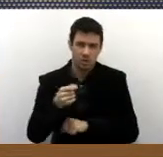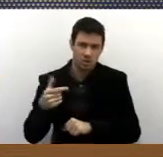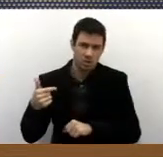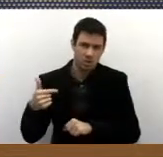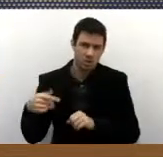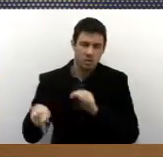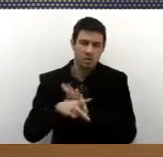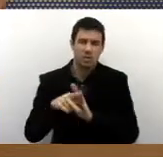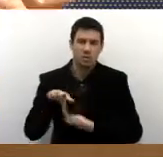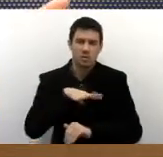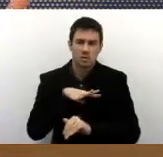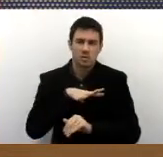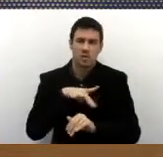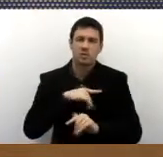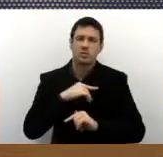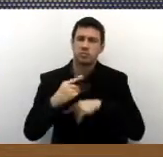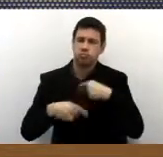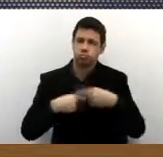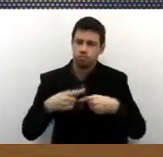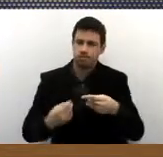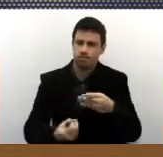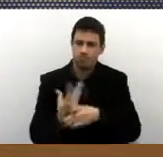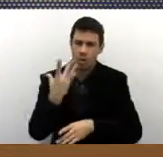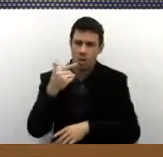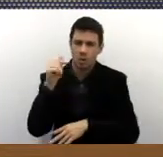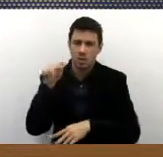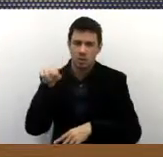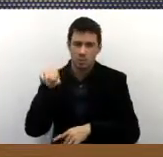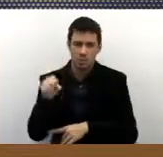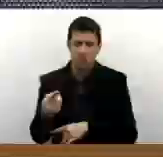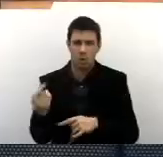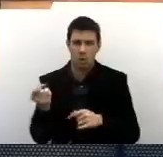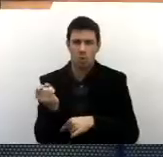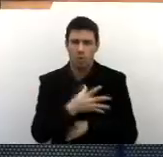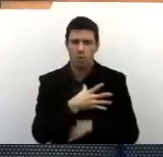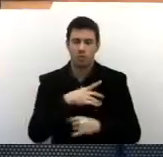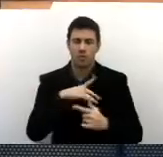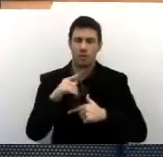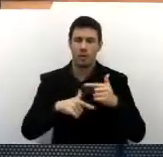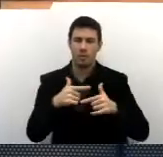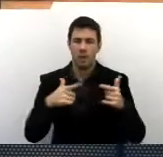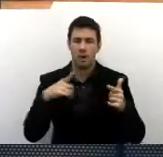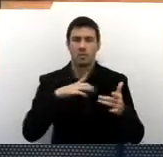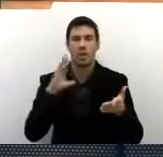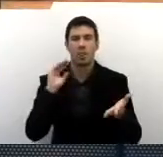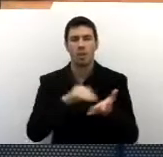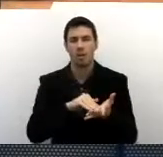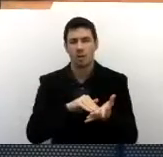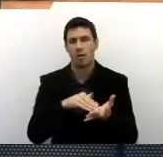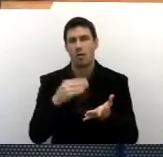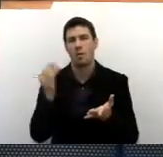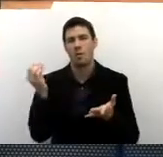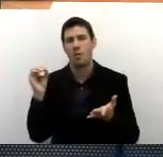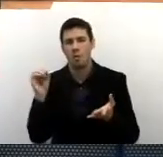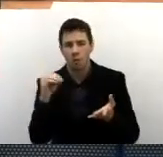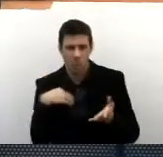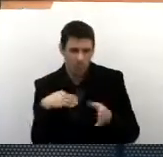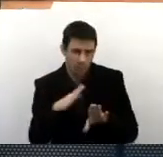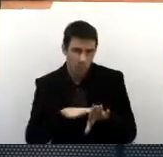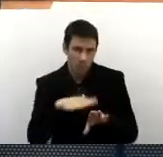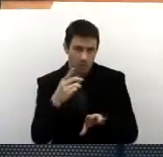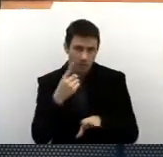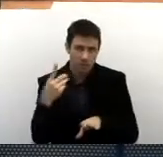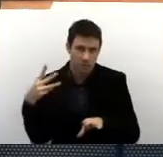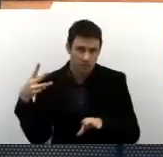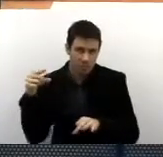a cidade gerou 7 mil novos empregos, esse ano até outubro já foram gerados 13 mil, então é quase